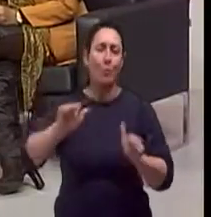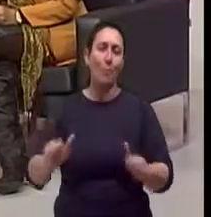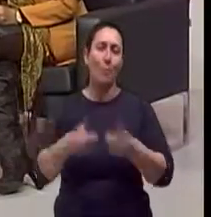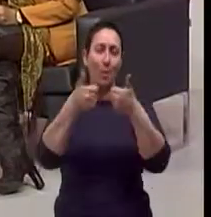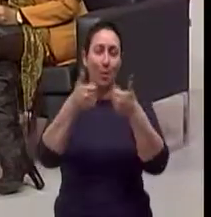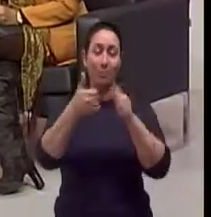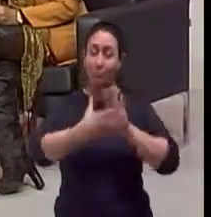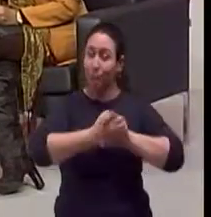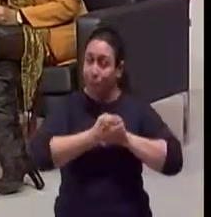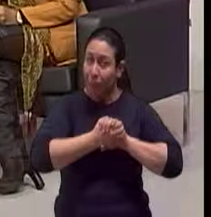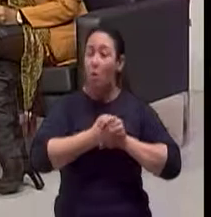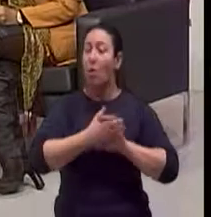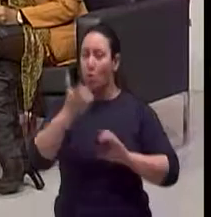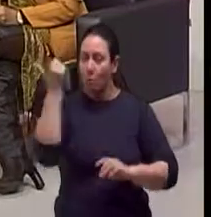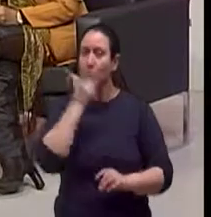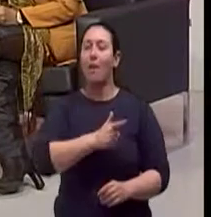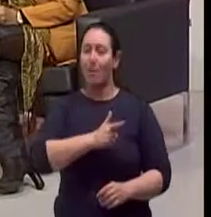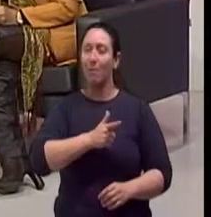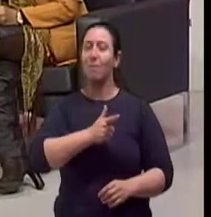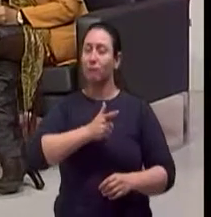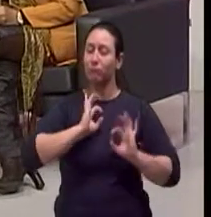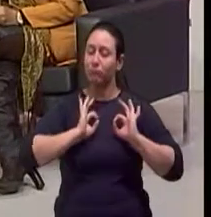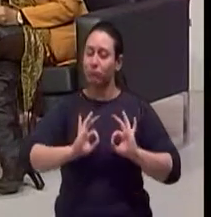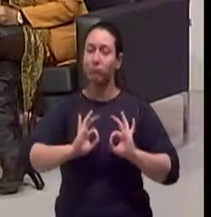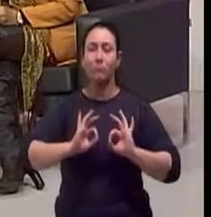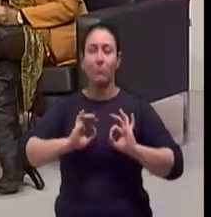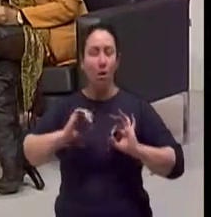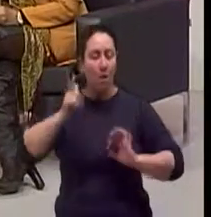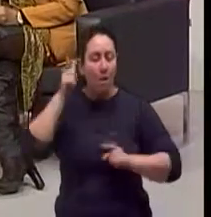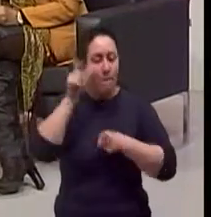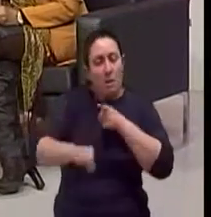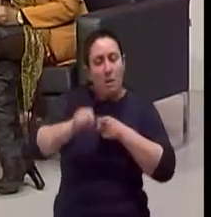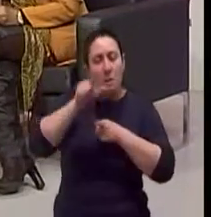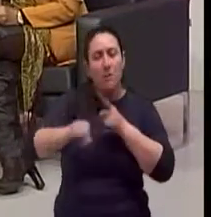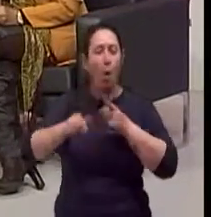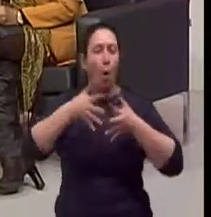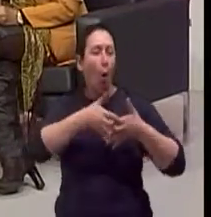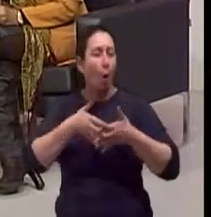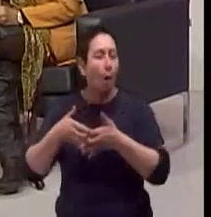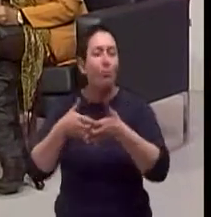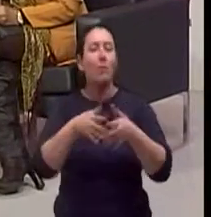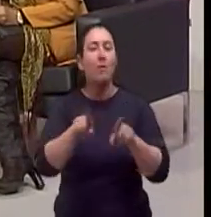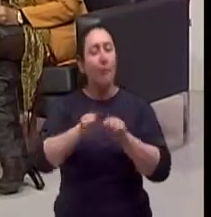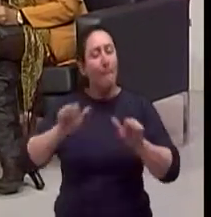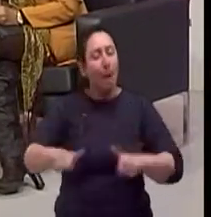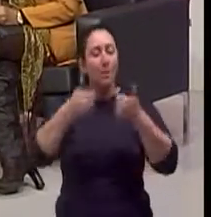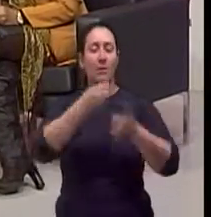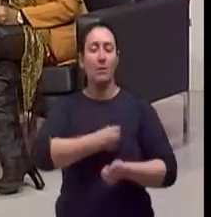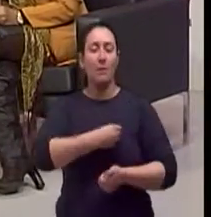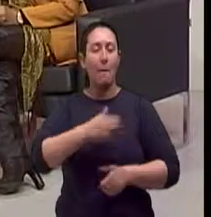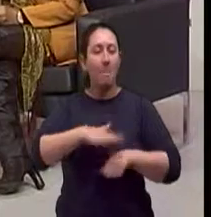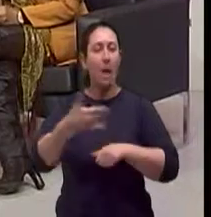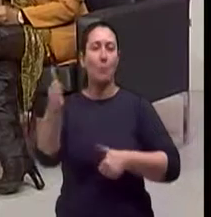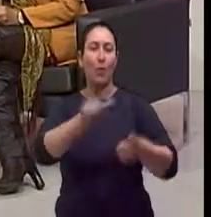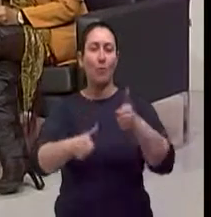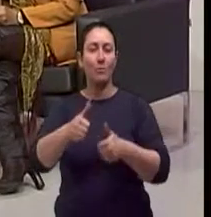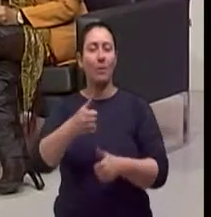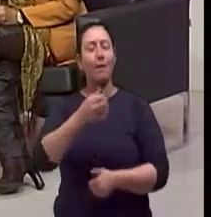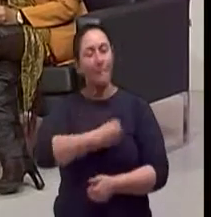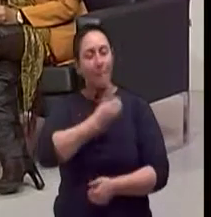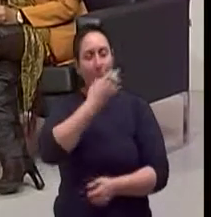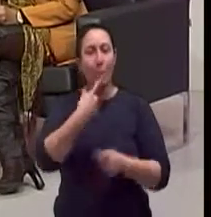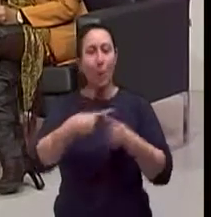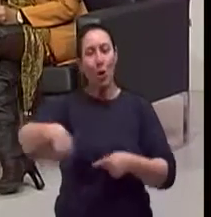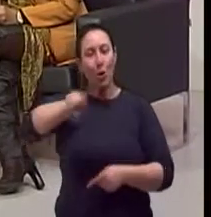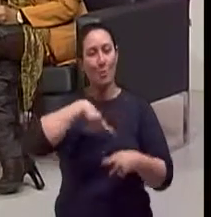Obrigada, obrigada. De mãos dadas é que a gente consegue realmente vencer os conflitos e ter mais vida com mais qualidade. Viva bem,